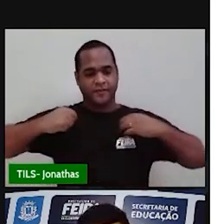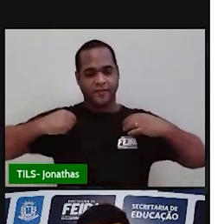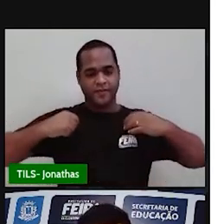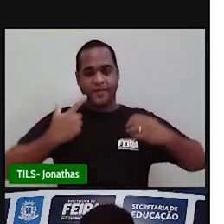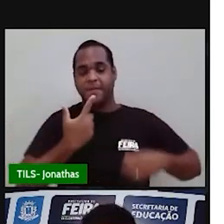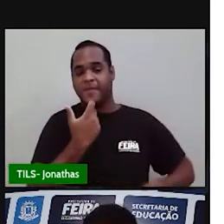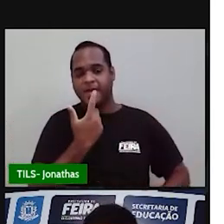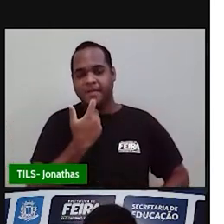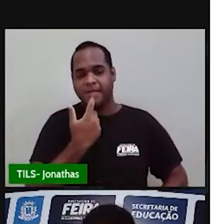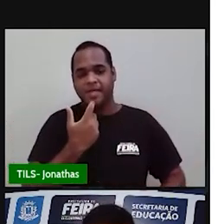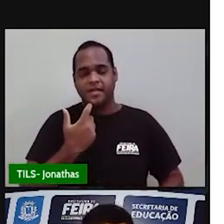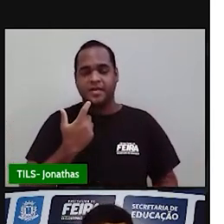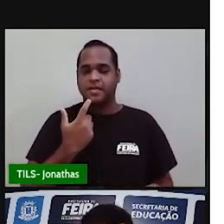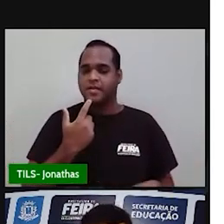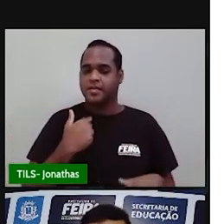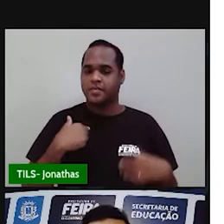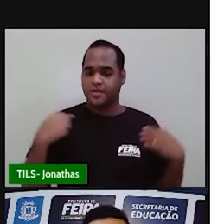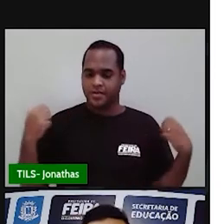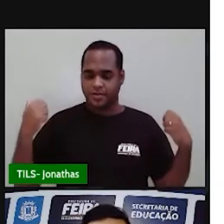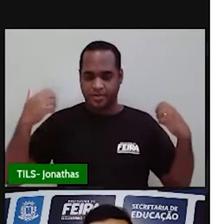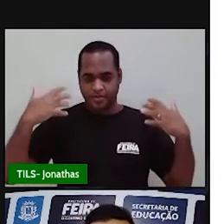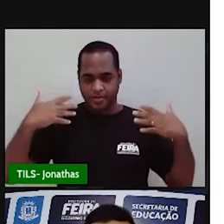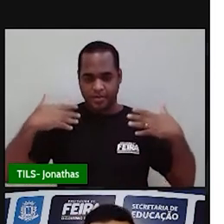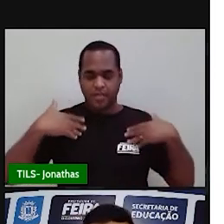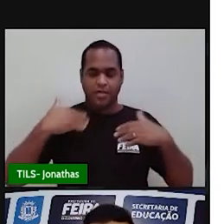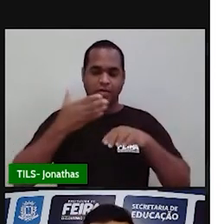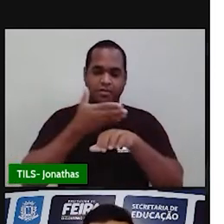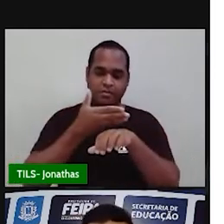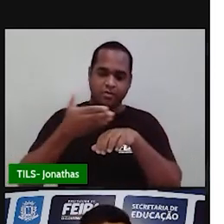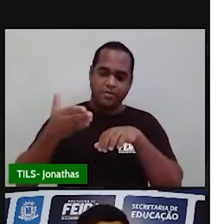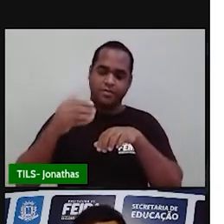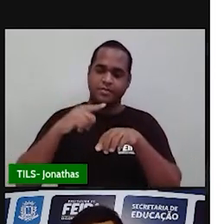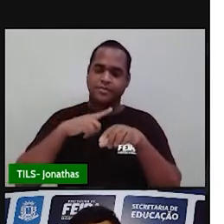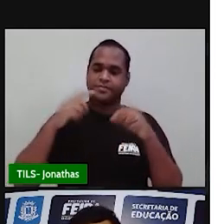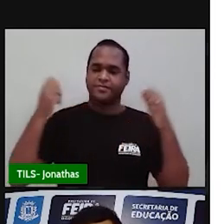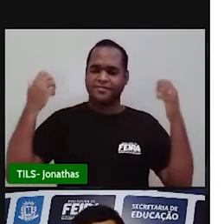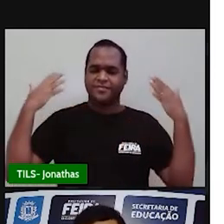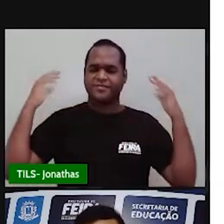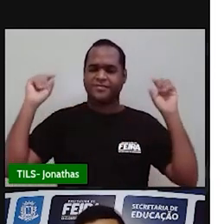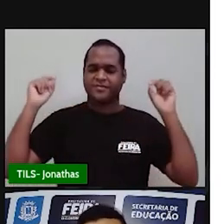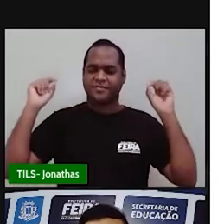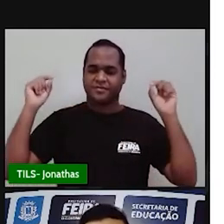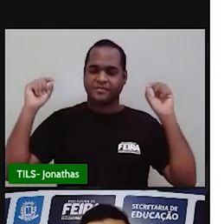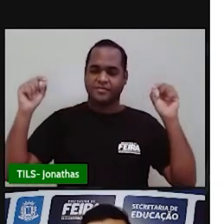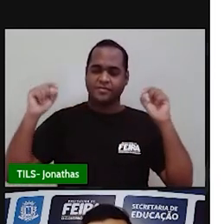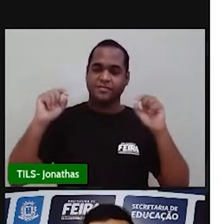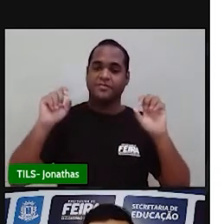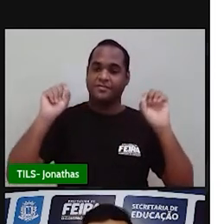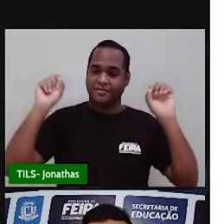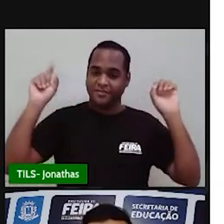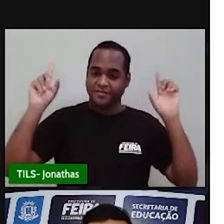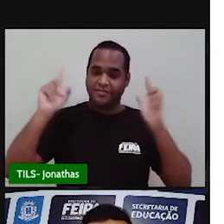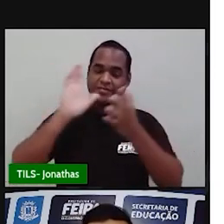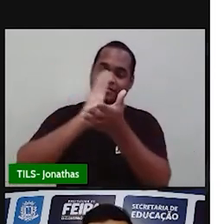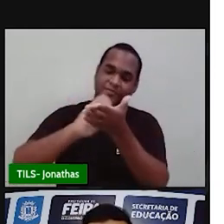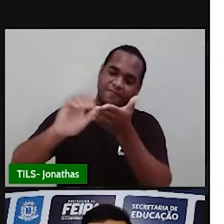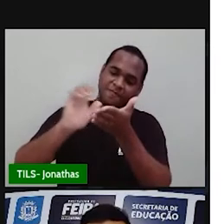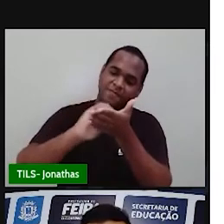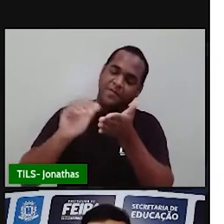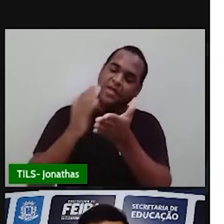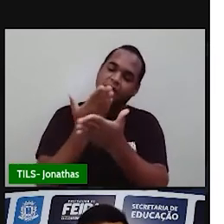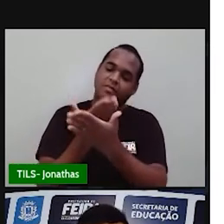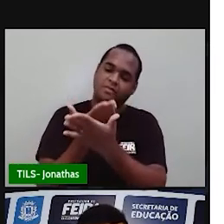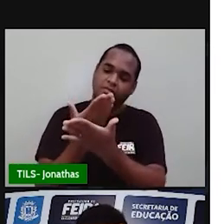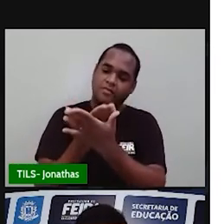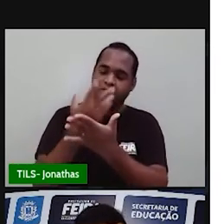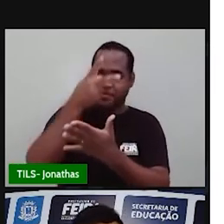vermelha, por cima um jaleco branco e, atrás de mim, o cartaz da Secretaria Municipal